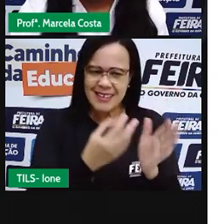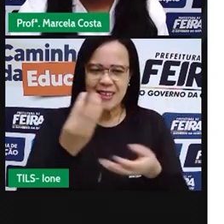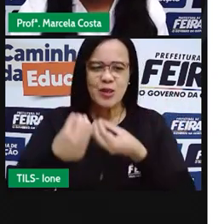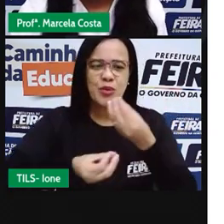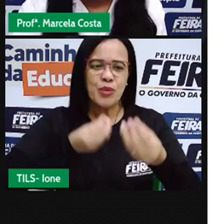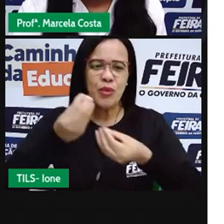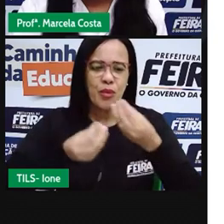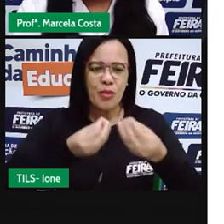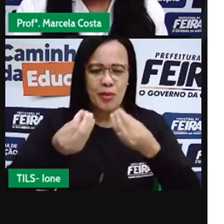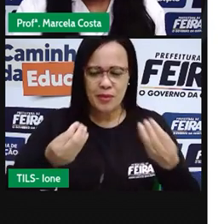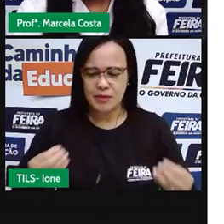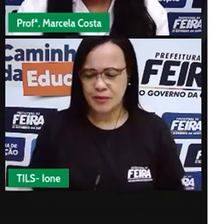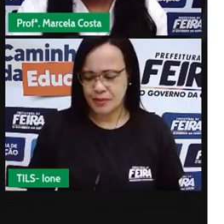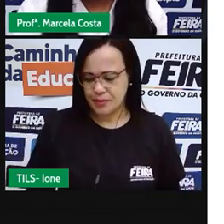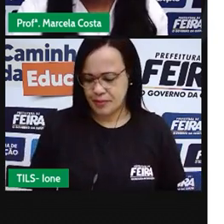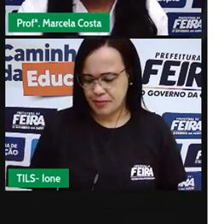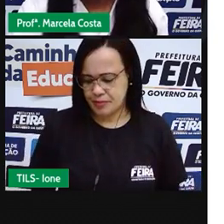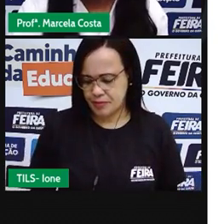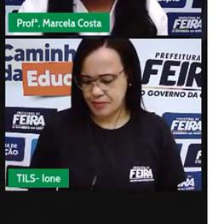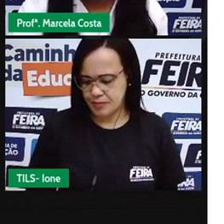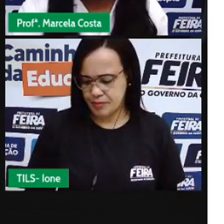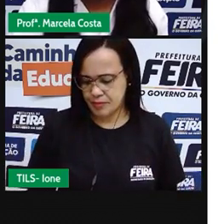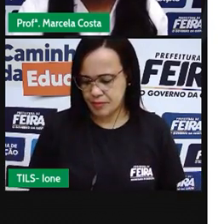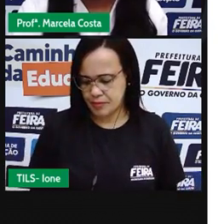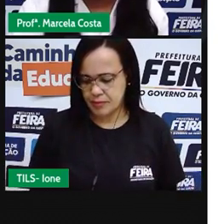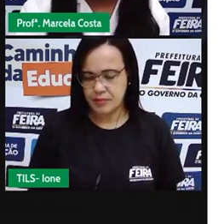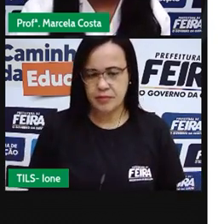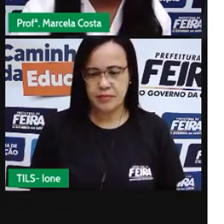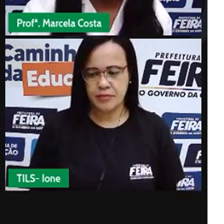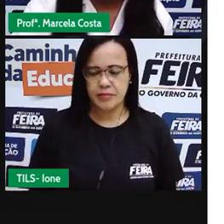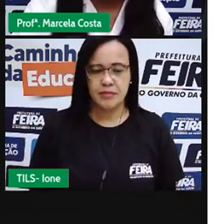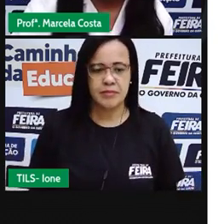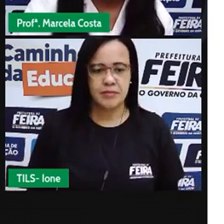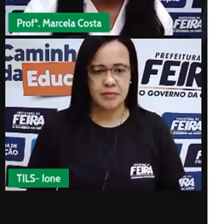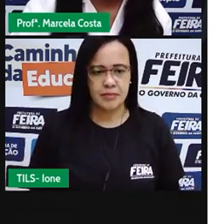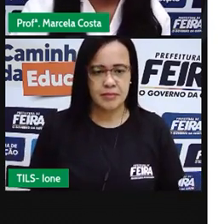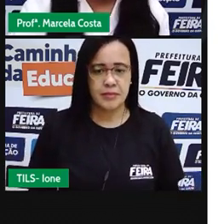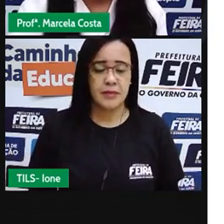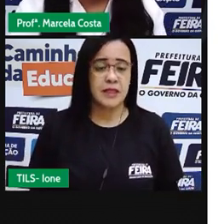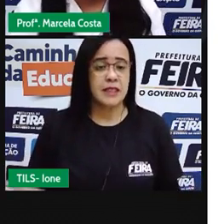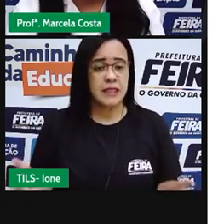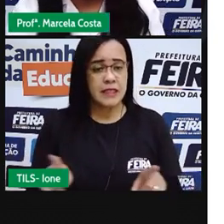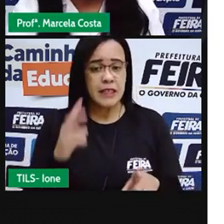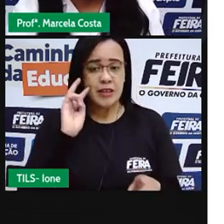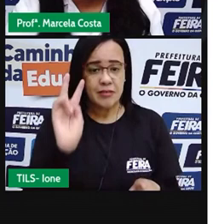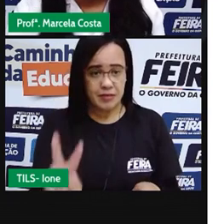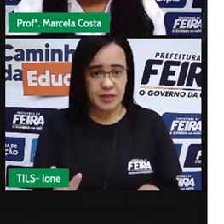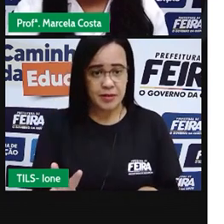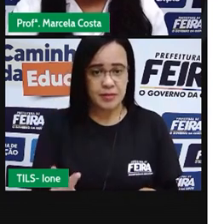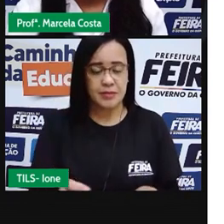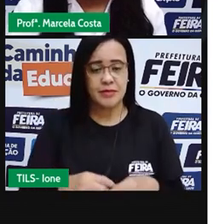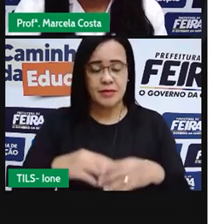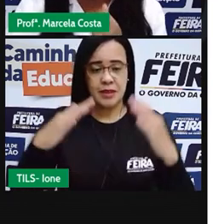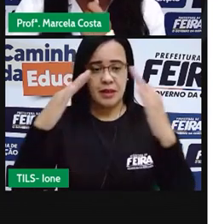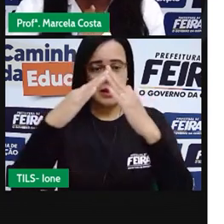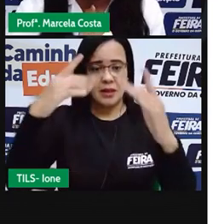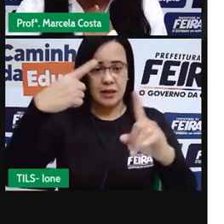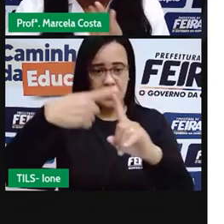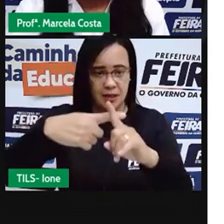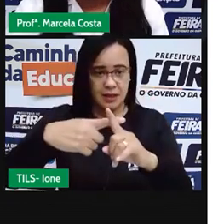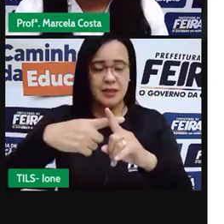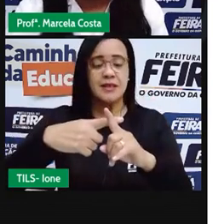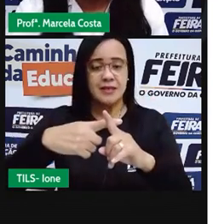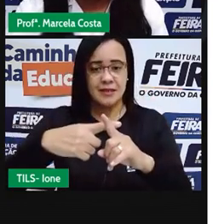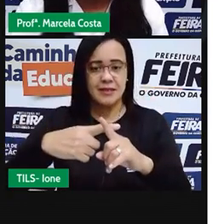apresentar essa construção, tanto dos casarões quanto das igrejas. Tem alguma coisa